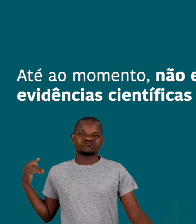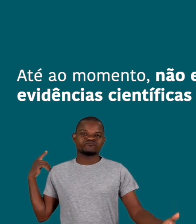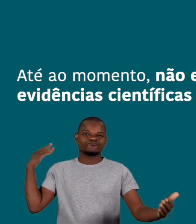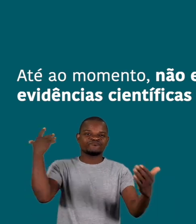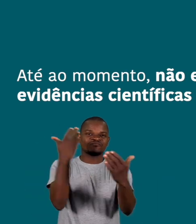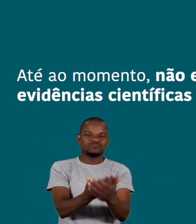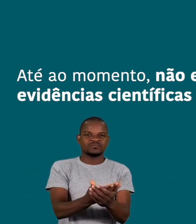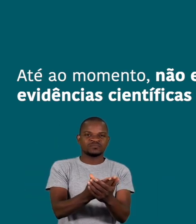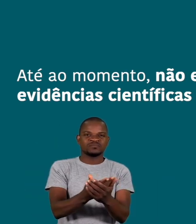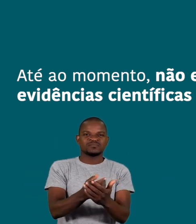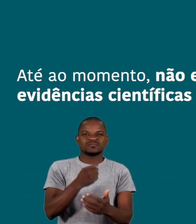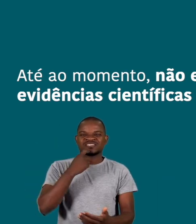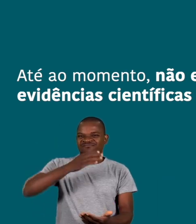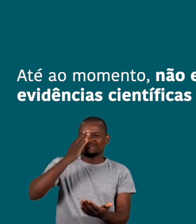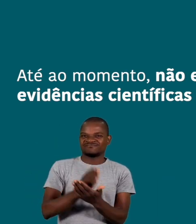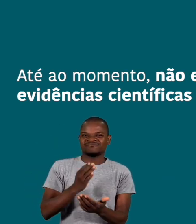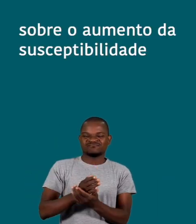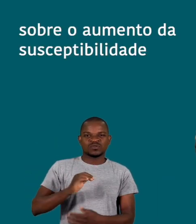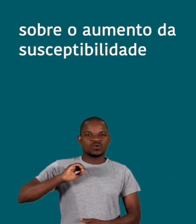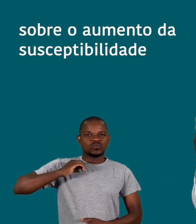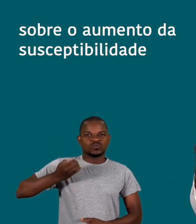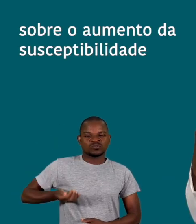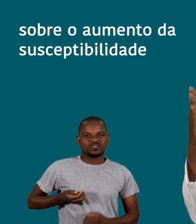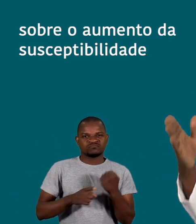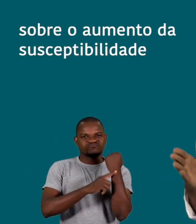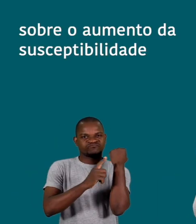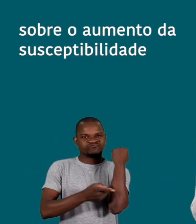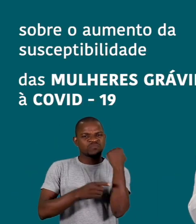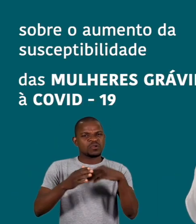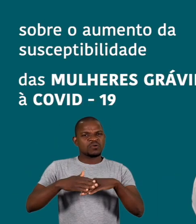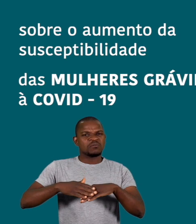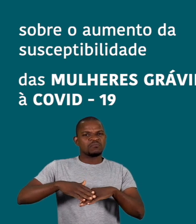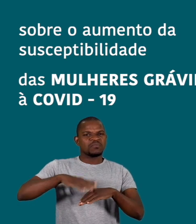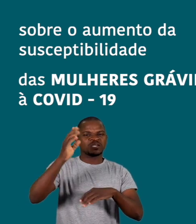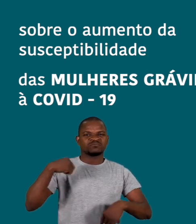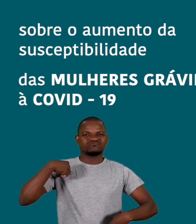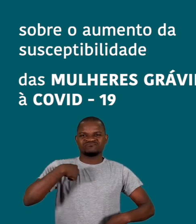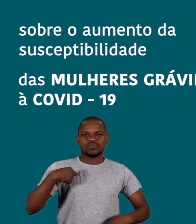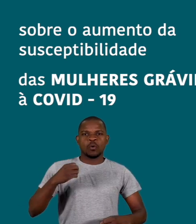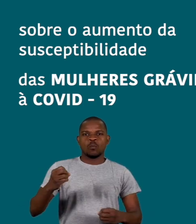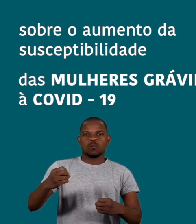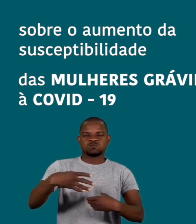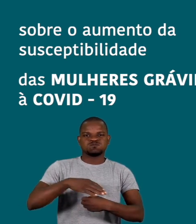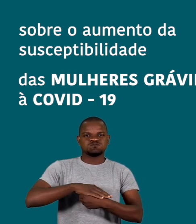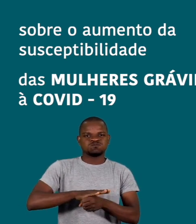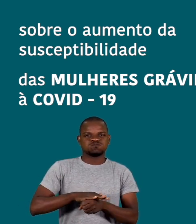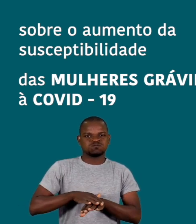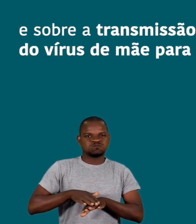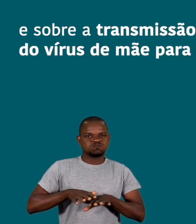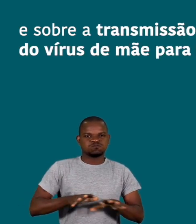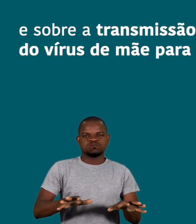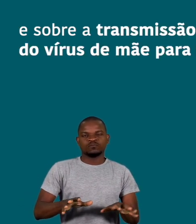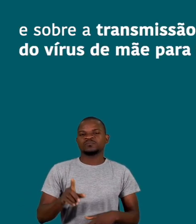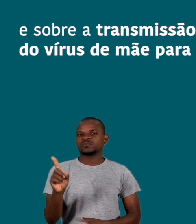Até o momento, não existem evidências científicas sobre o aumento da sustentabilidade das mulheres grávidas à Covid-19